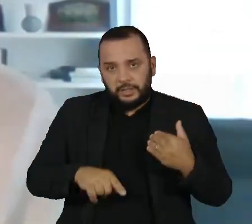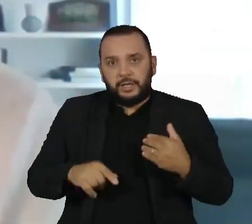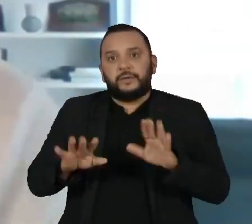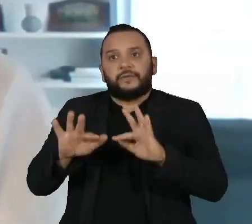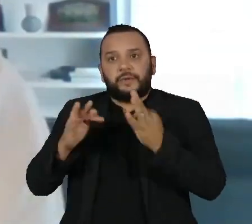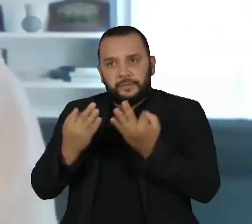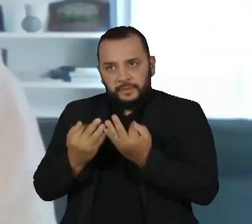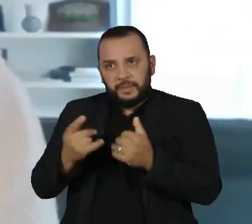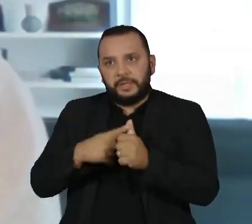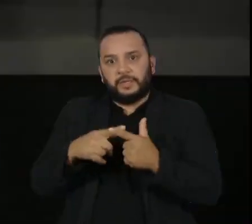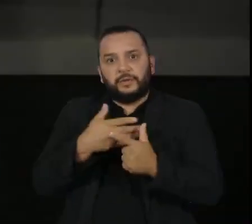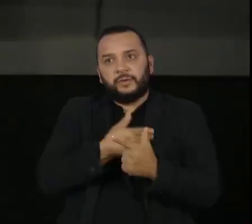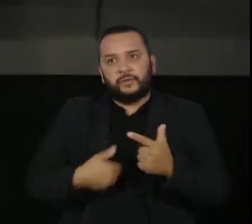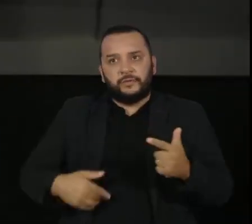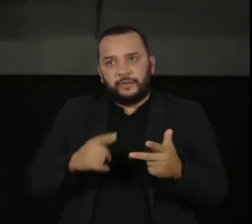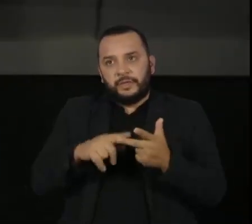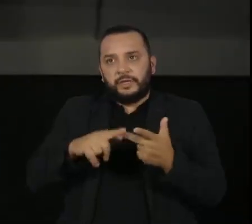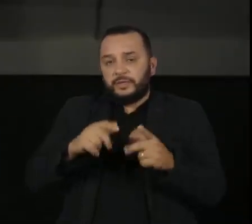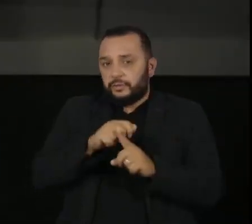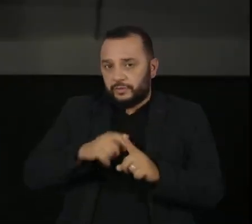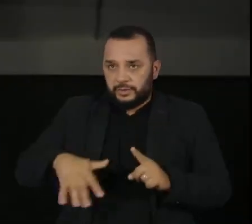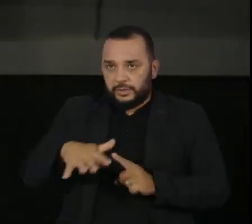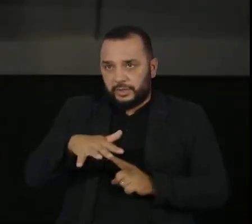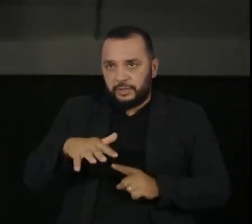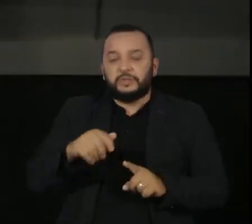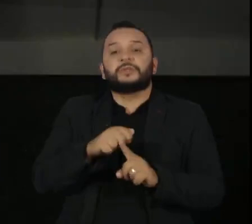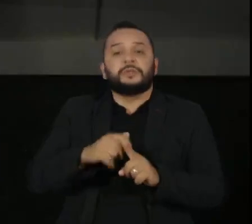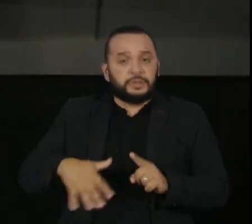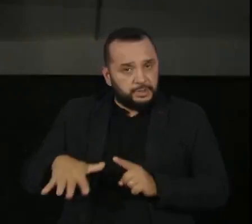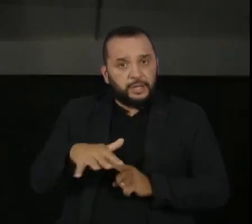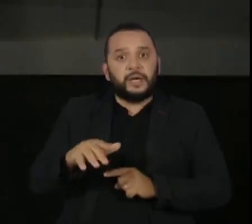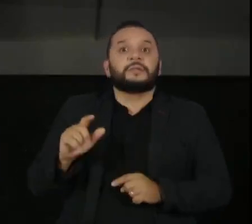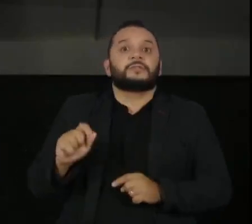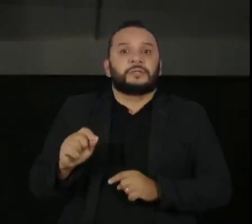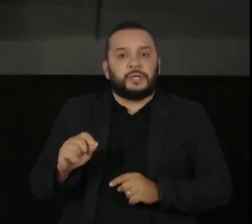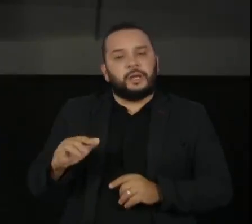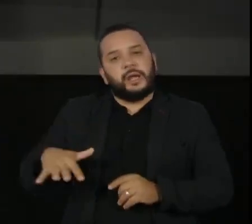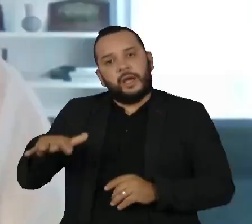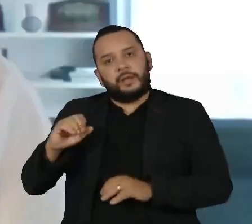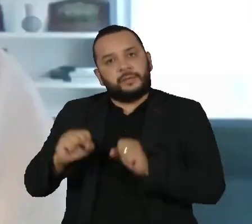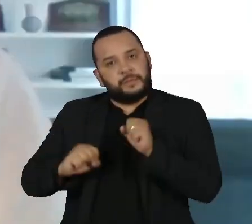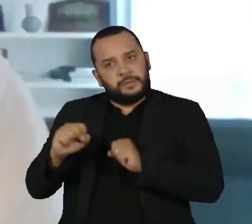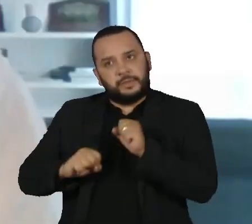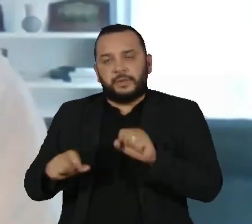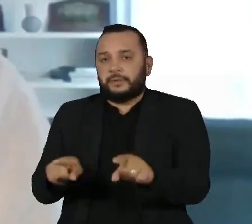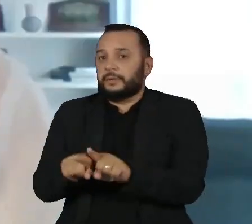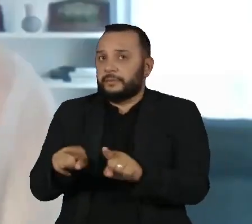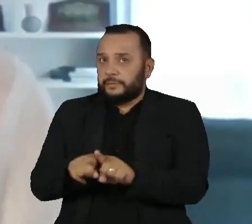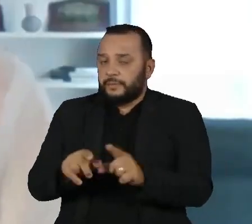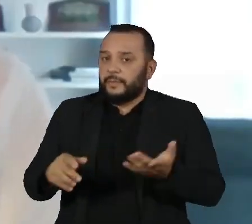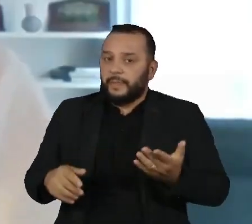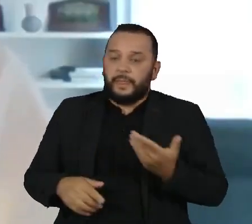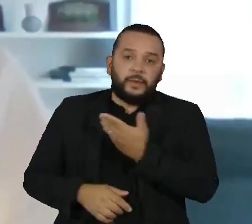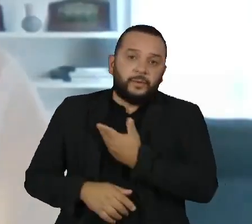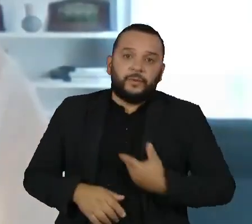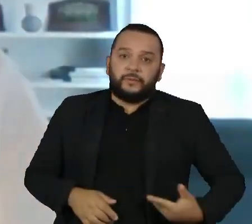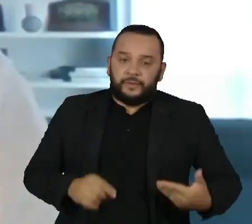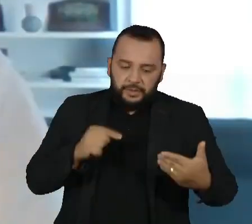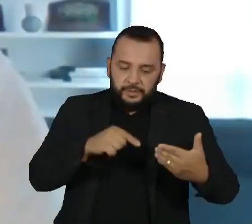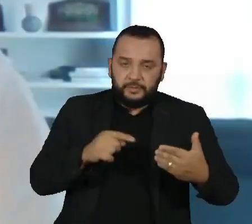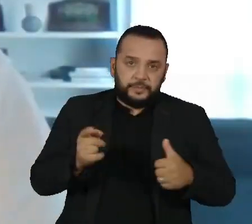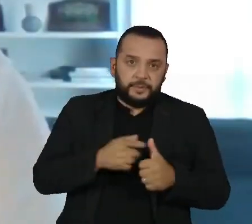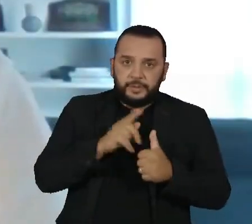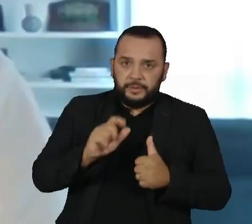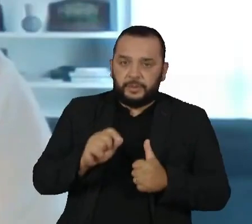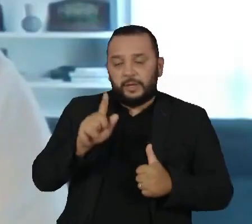do Estado e da sociedade e a sociedade inclui aí, evidentemente, o setor empresarial também. Começando, então, pelo Estado, como você disse,